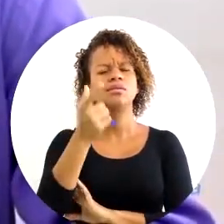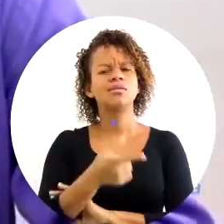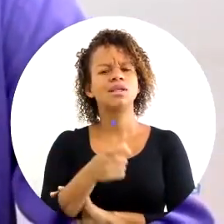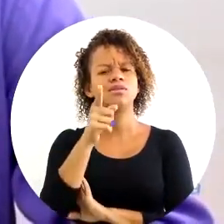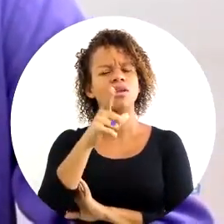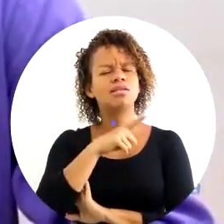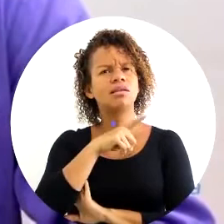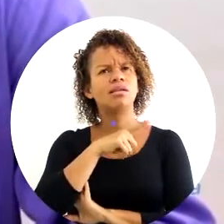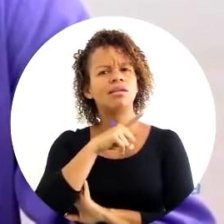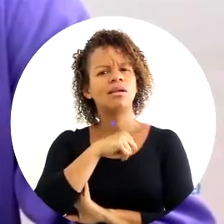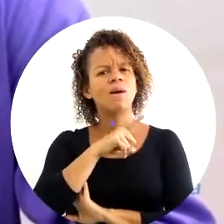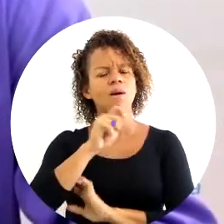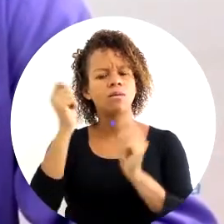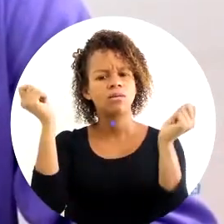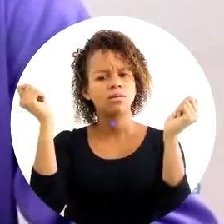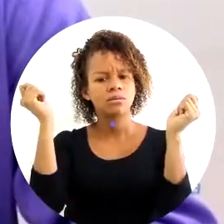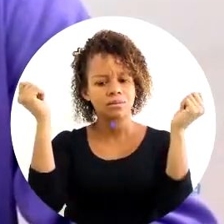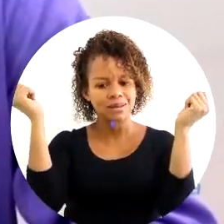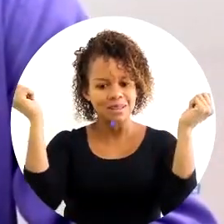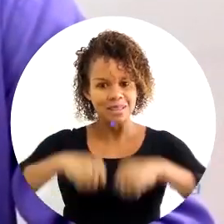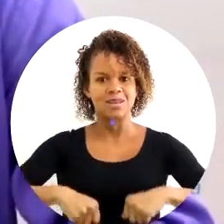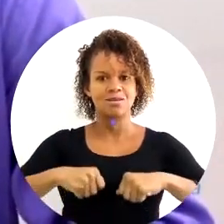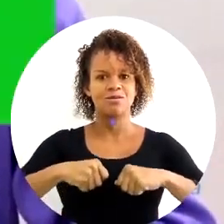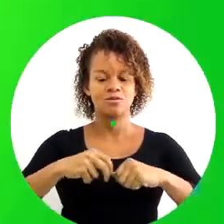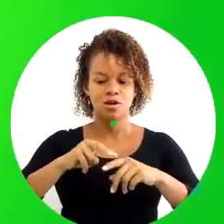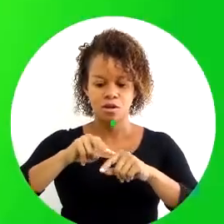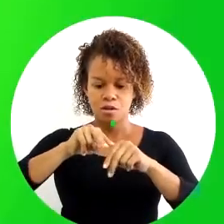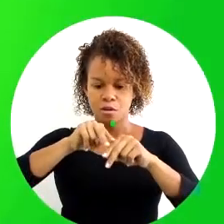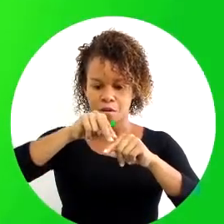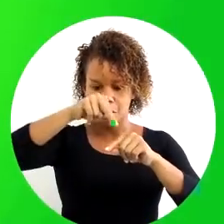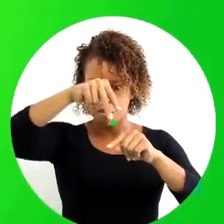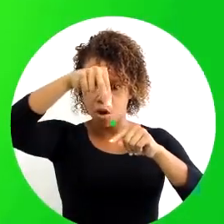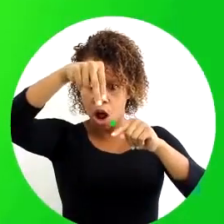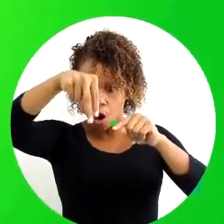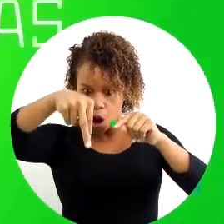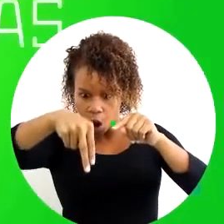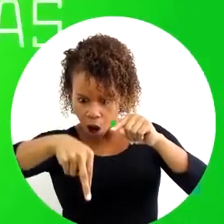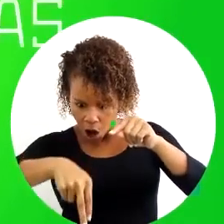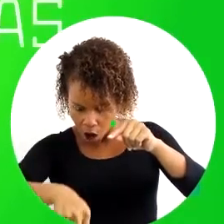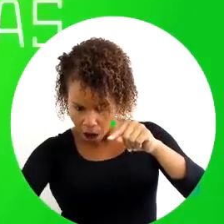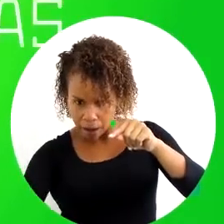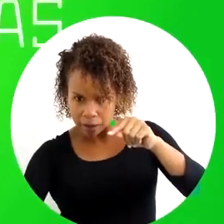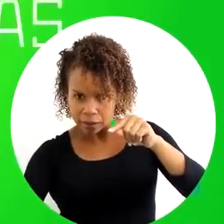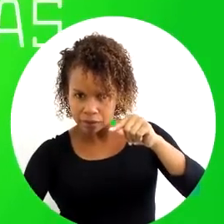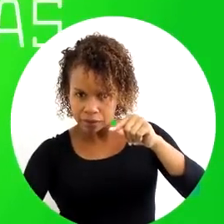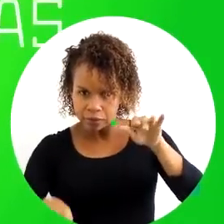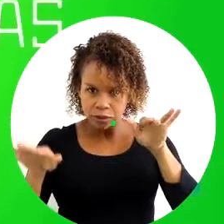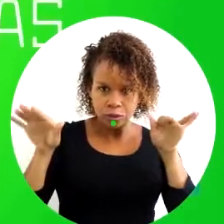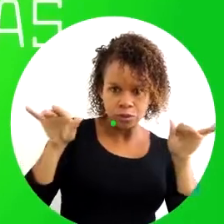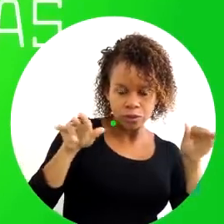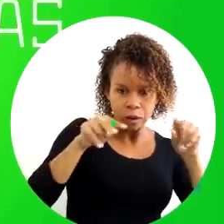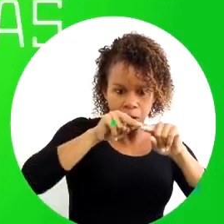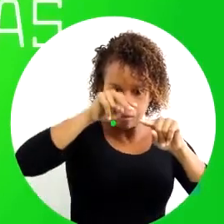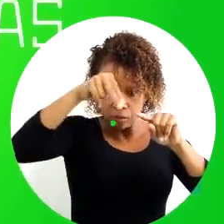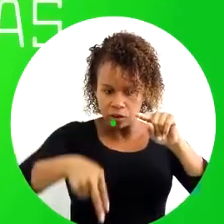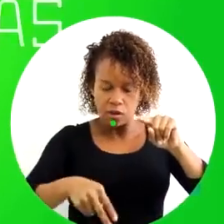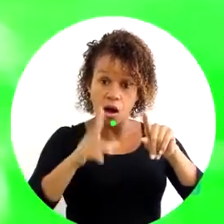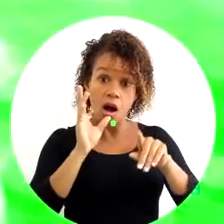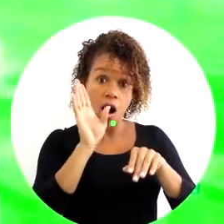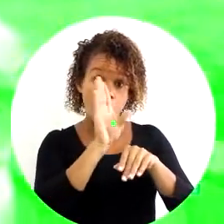imagine-se que você tem um desafio agora, que é pular de uma altura muito alta, muito considerável, de paraquedas.